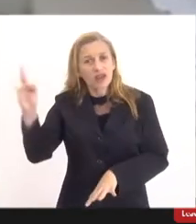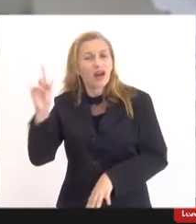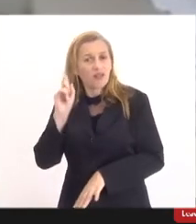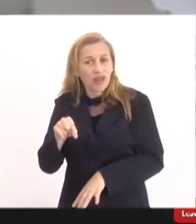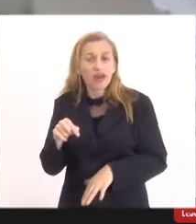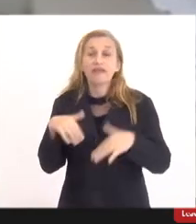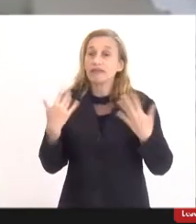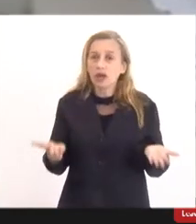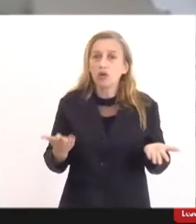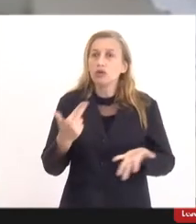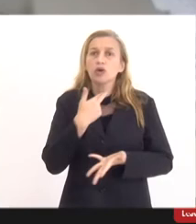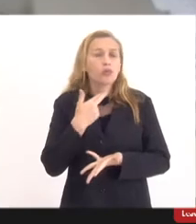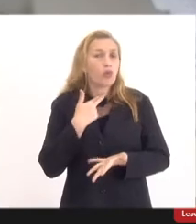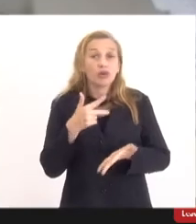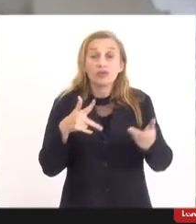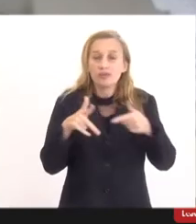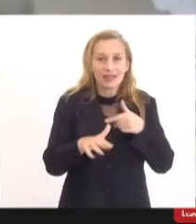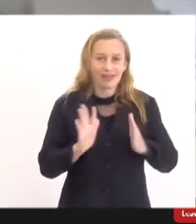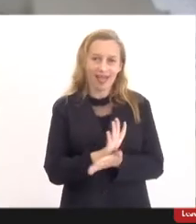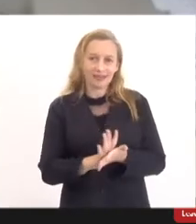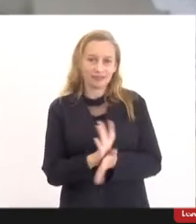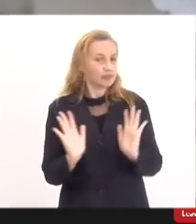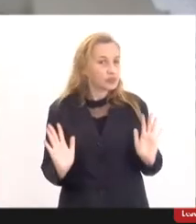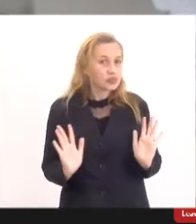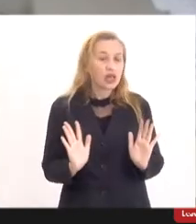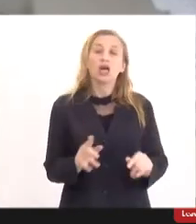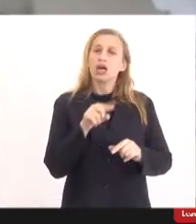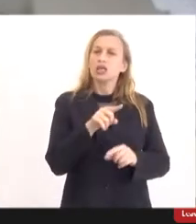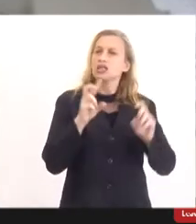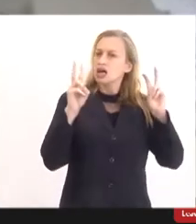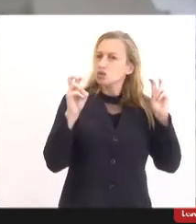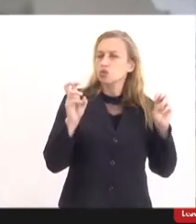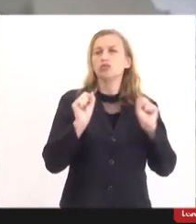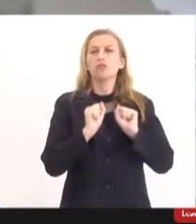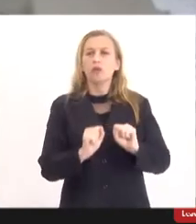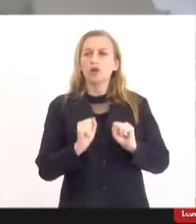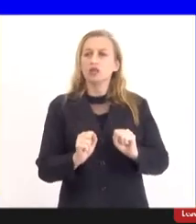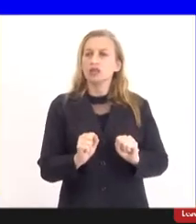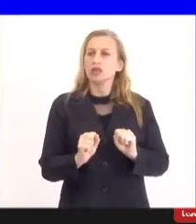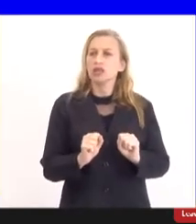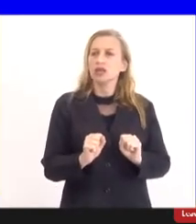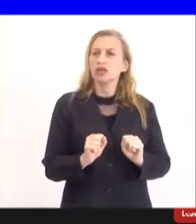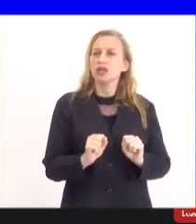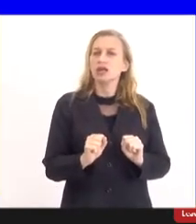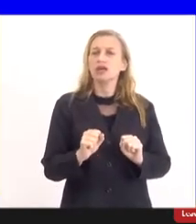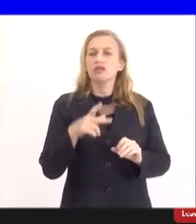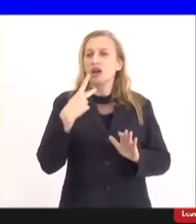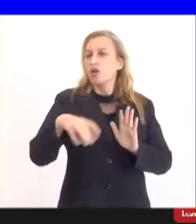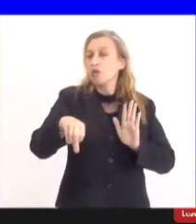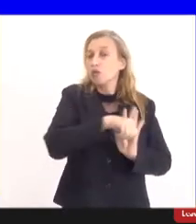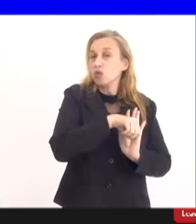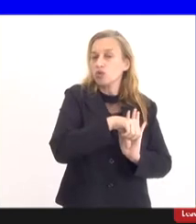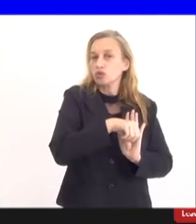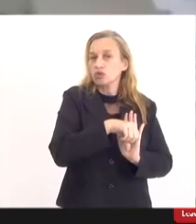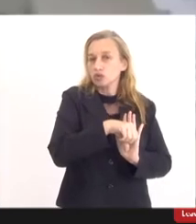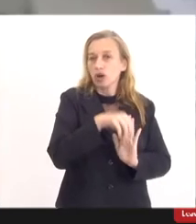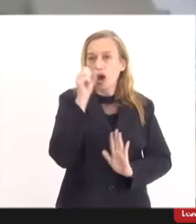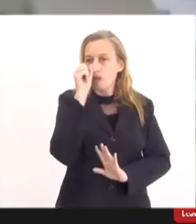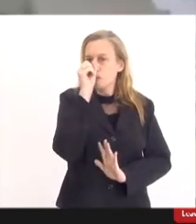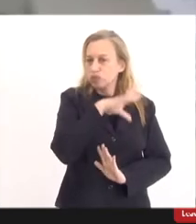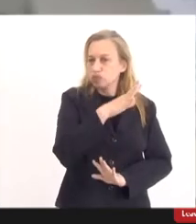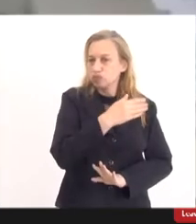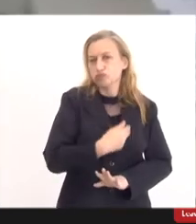então, não pode acontecer isso, essa situação pode ser configurada como crime, um abuso de autoridade, um crime de